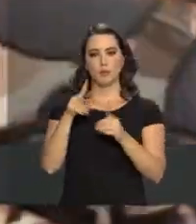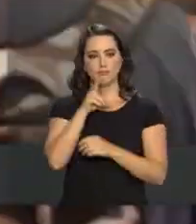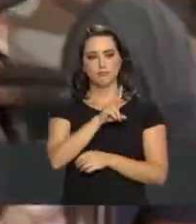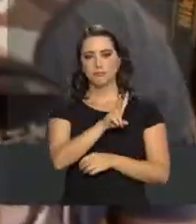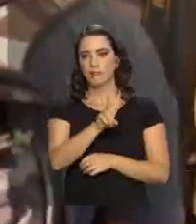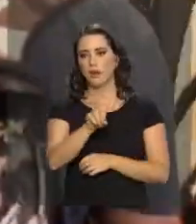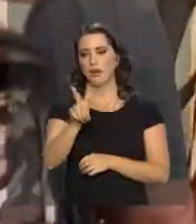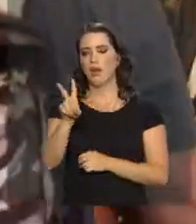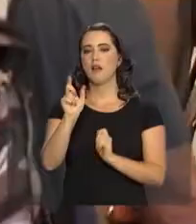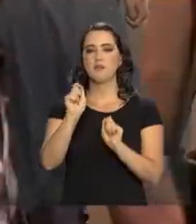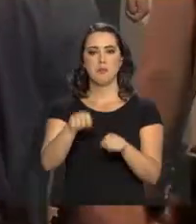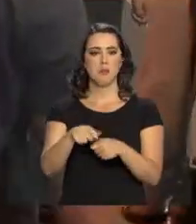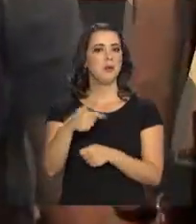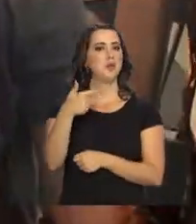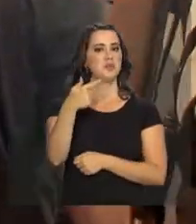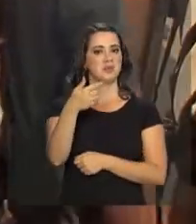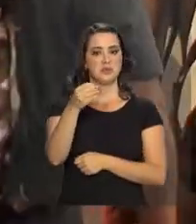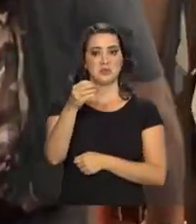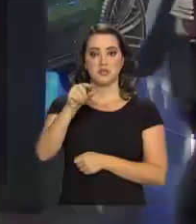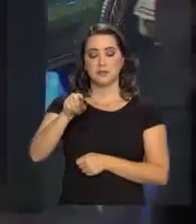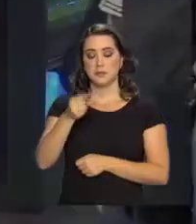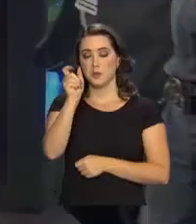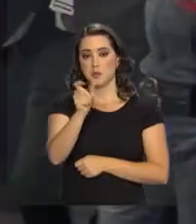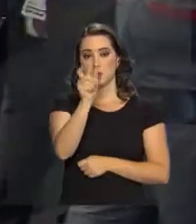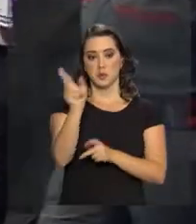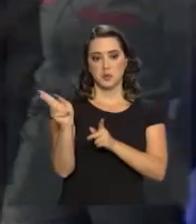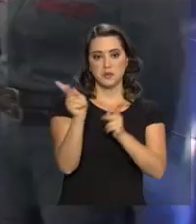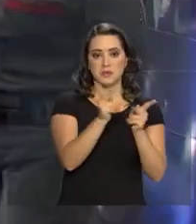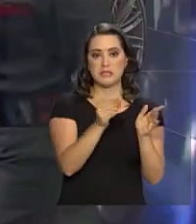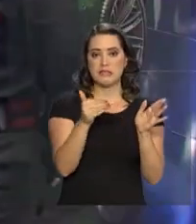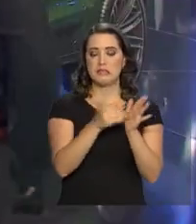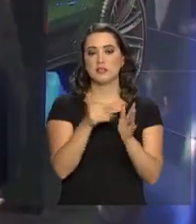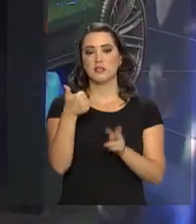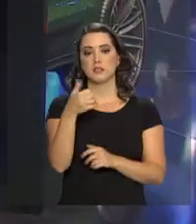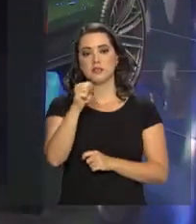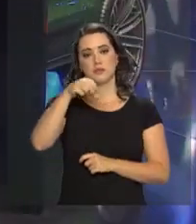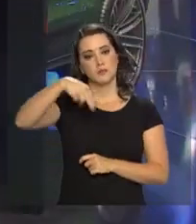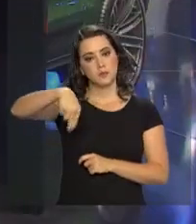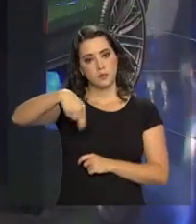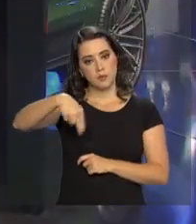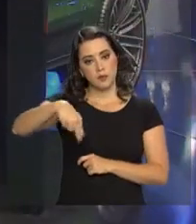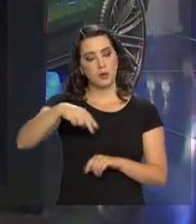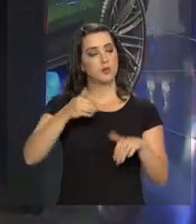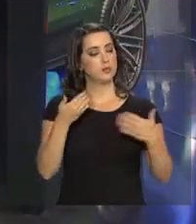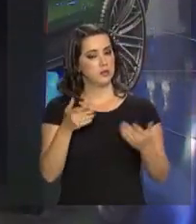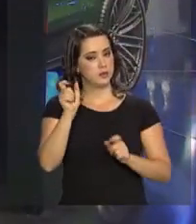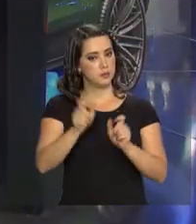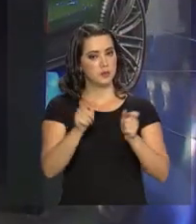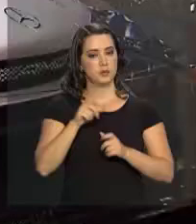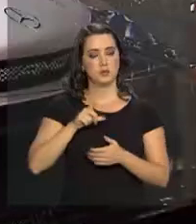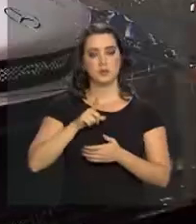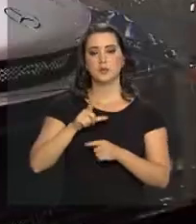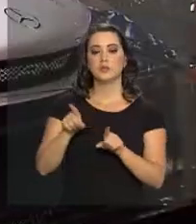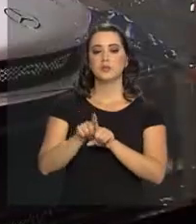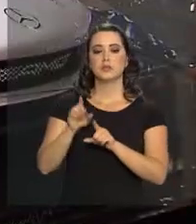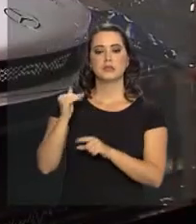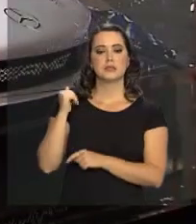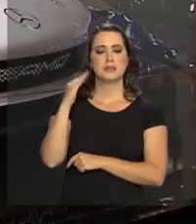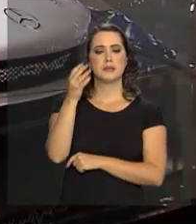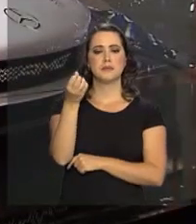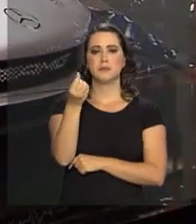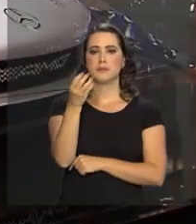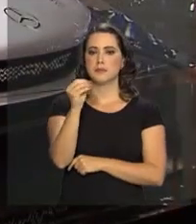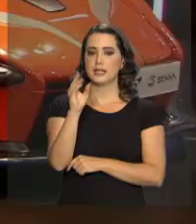deverá ser conferido por mais de 700 mil pessoas até o dia 18 de novembro. Os visitantes terão à disposição mais de